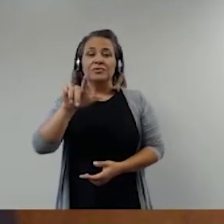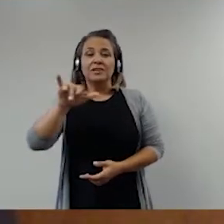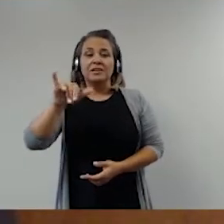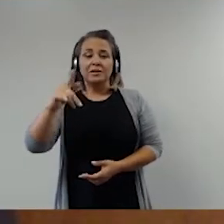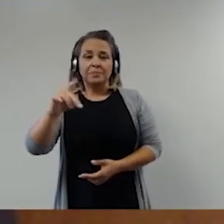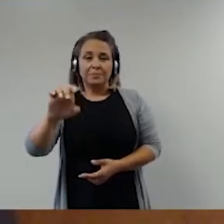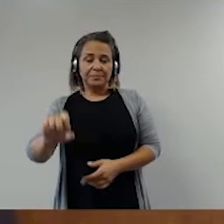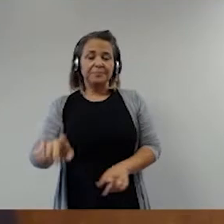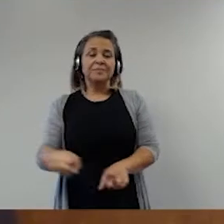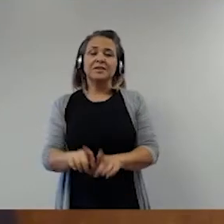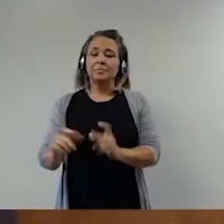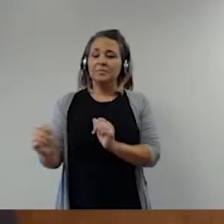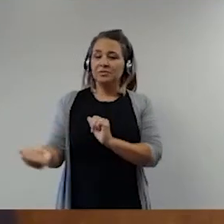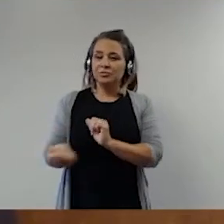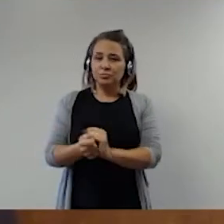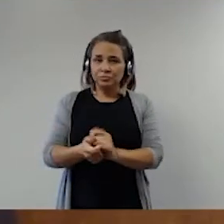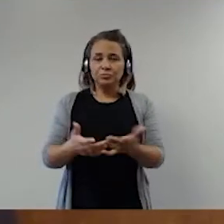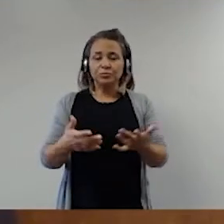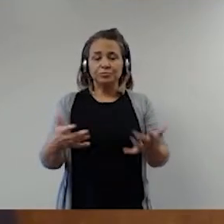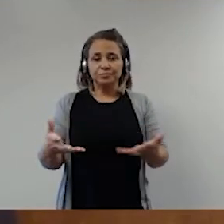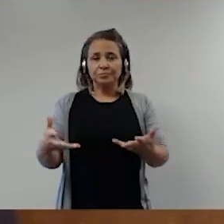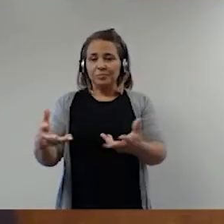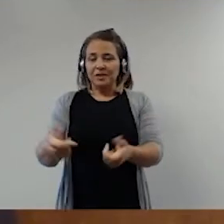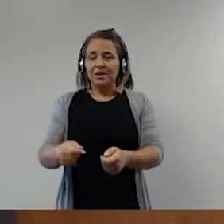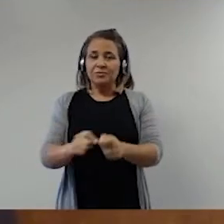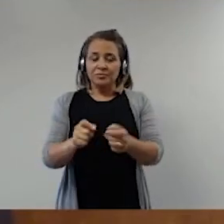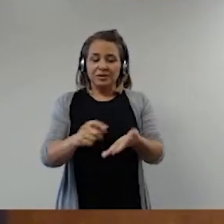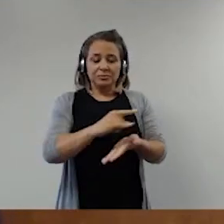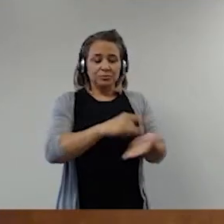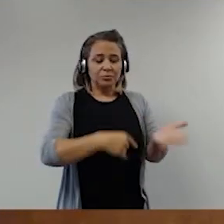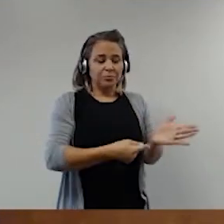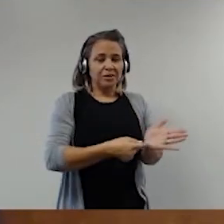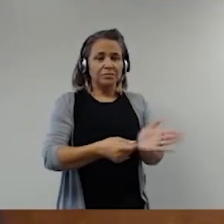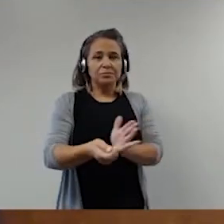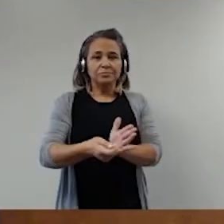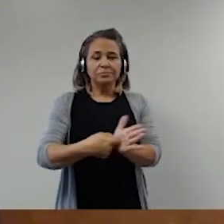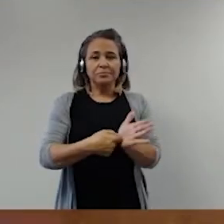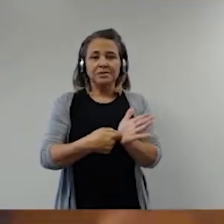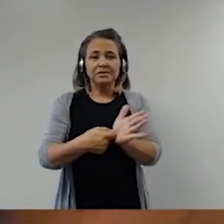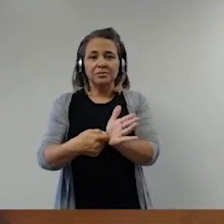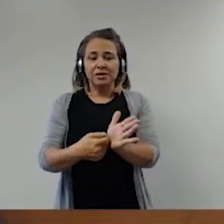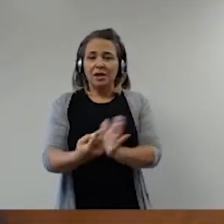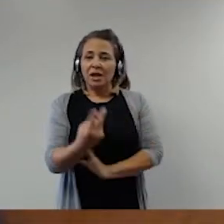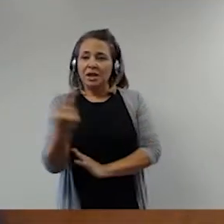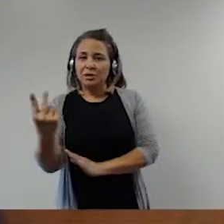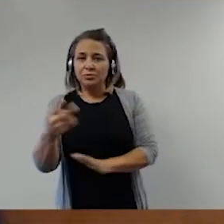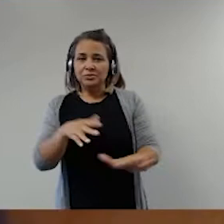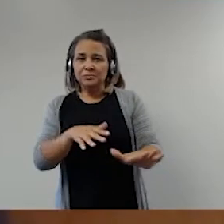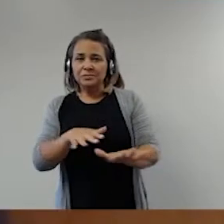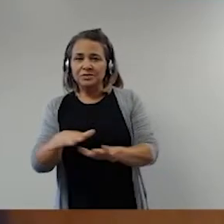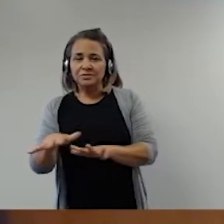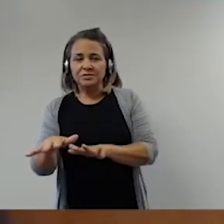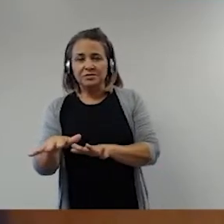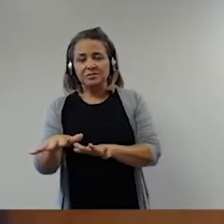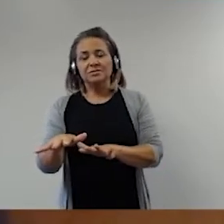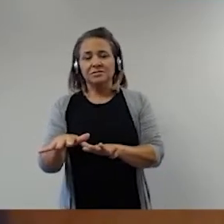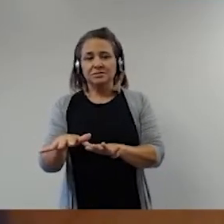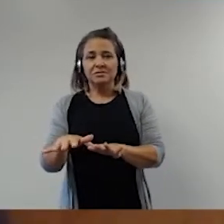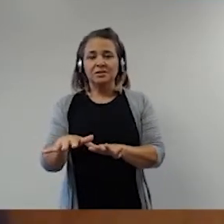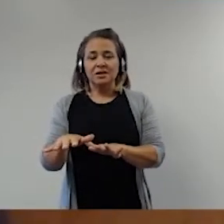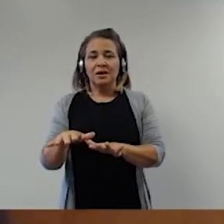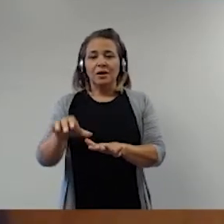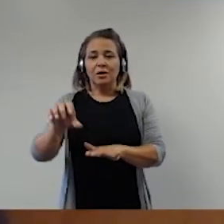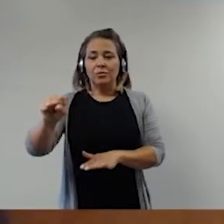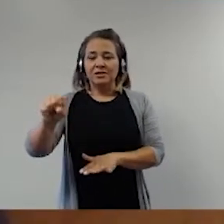de sua consultoria legislativa, emitiu um parecer e, finalmente, em duas manifestações do Supremo Tribunal